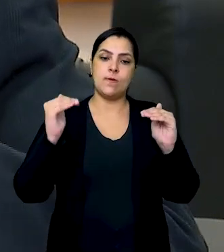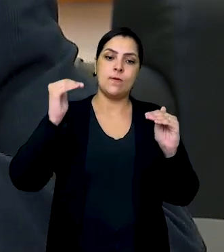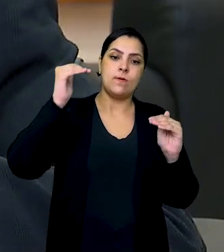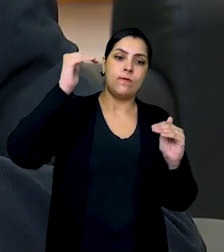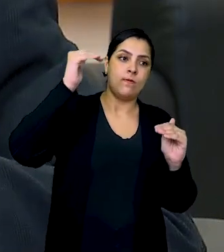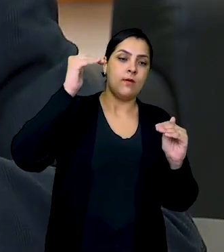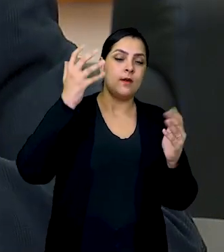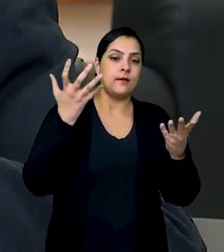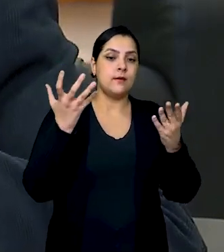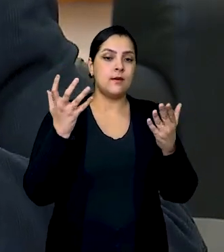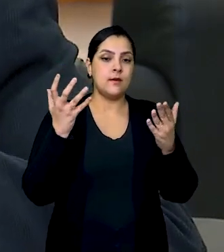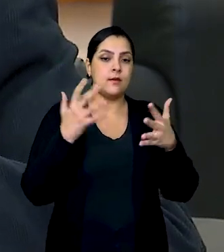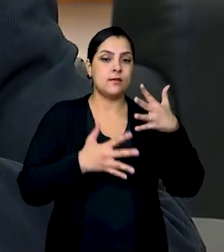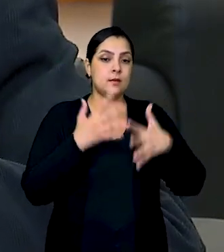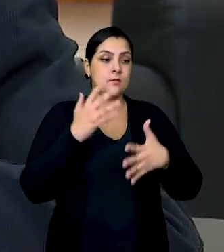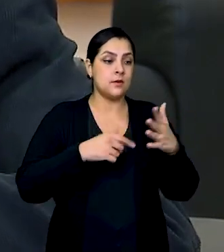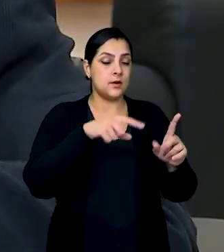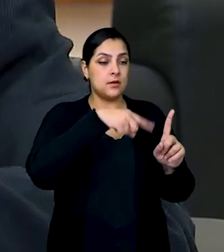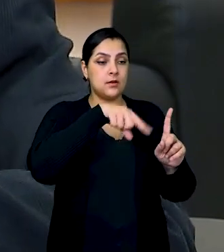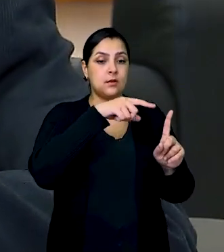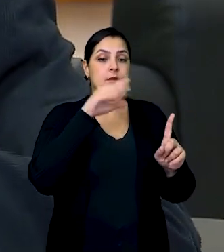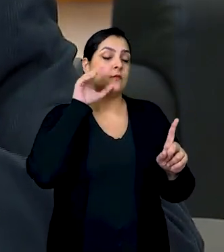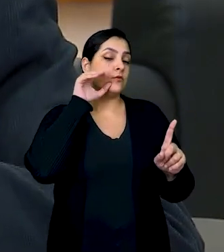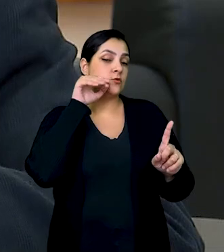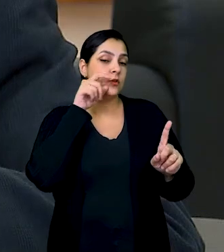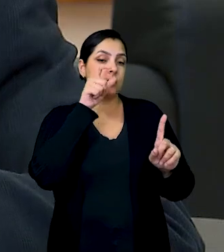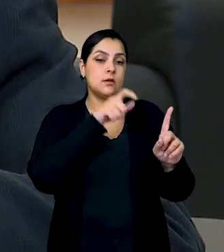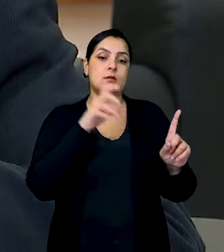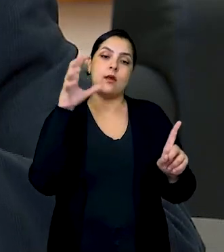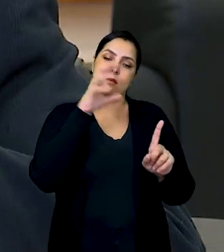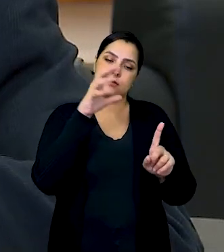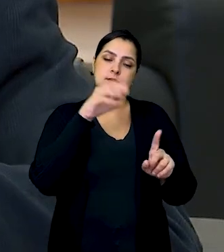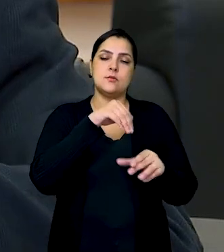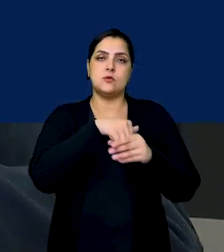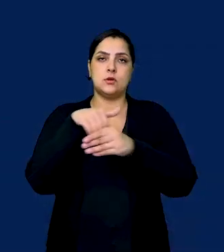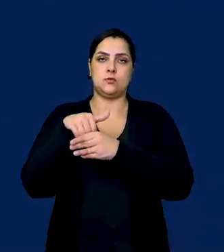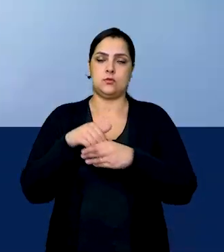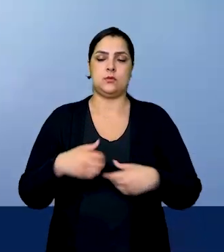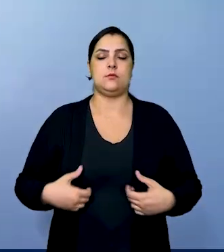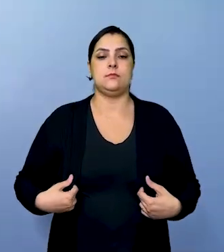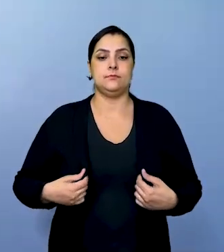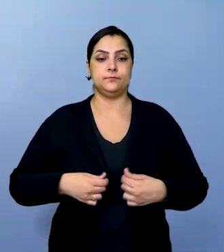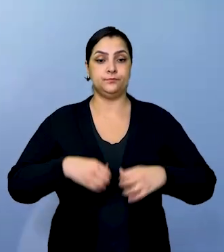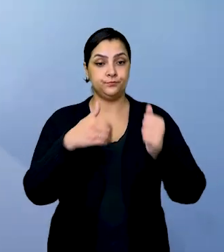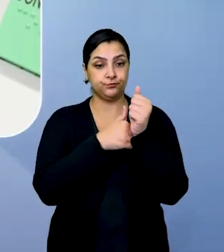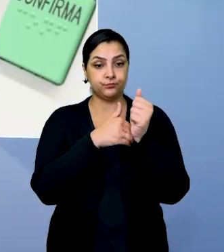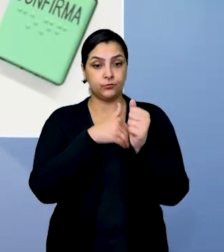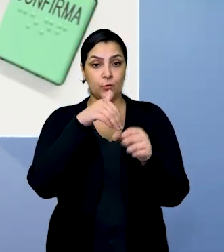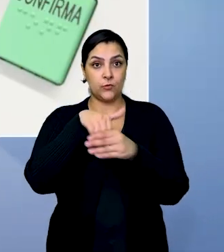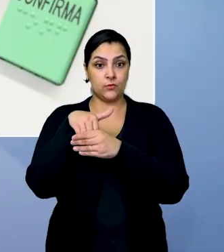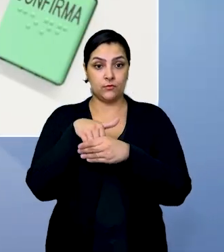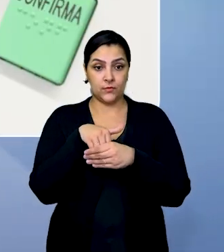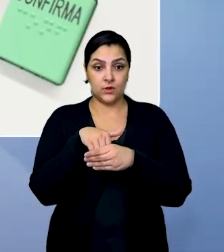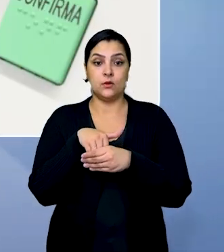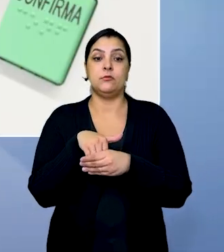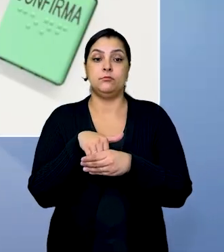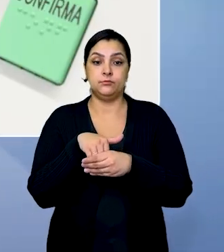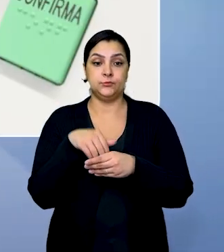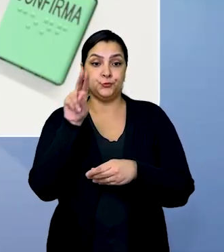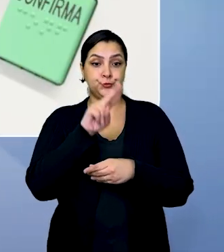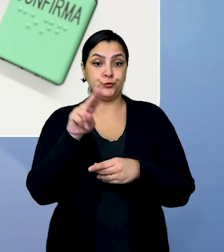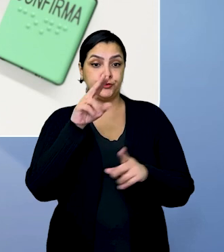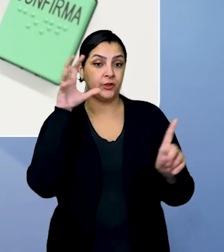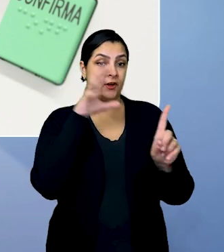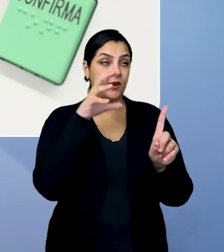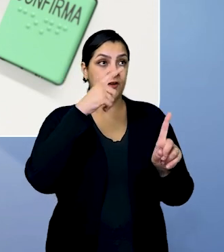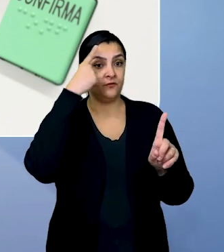no voto do trabalhador, do servidor, é o assédio eleitoral. Segundo o Código Eleitoral, usar de violência